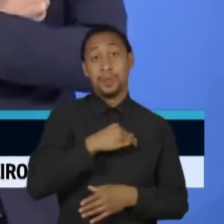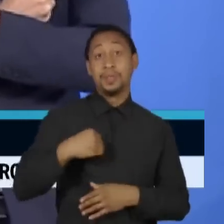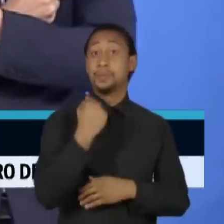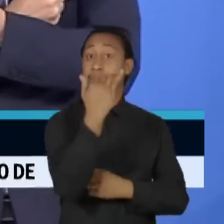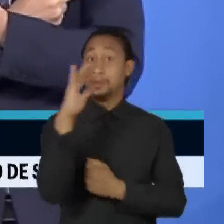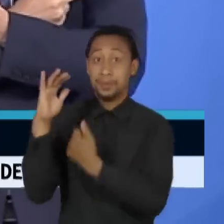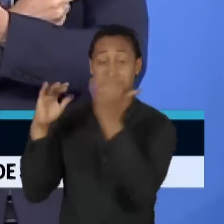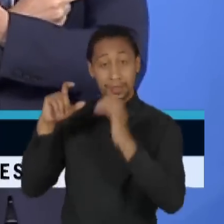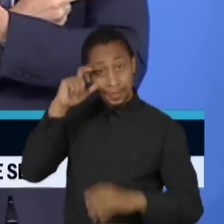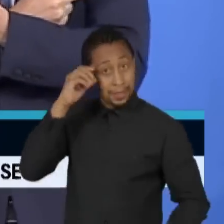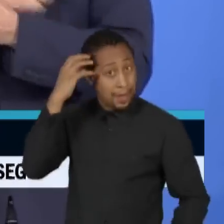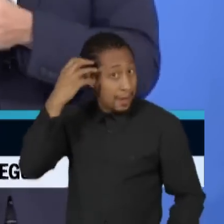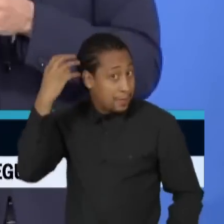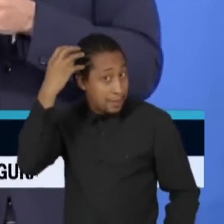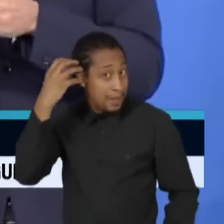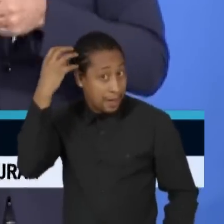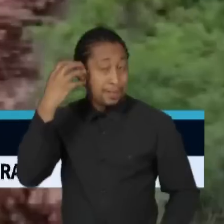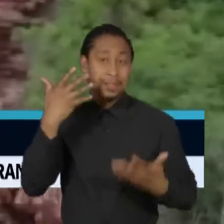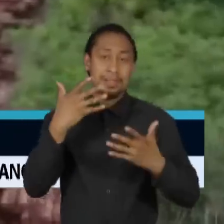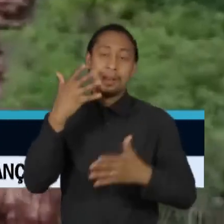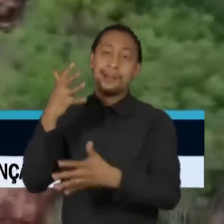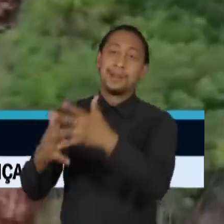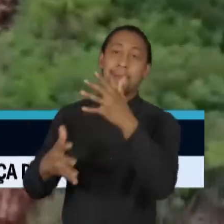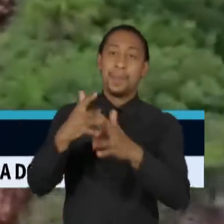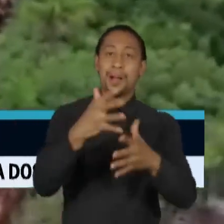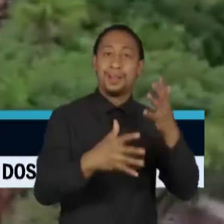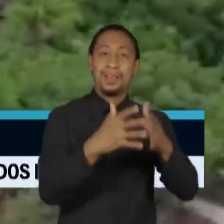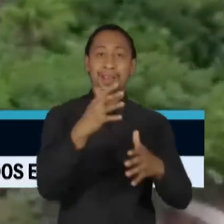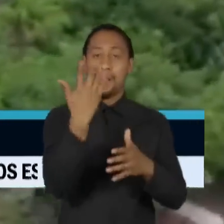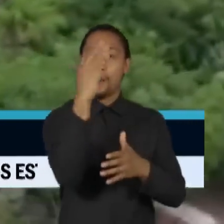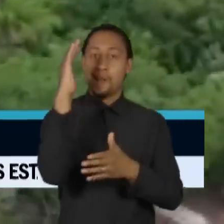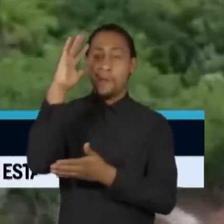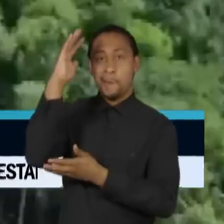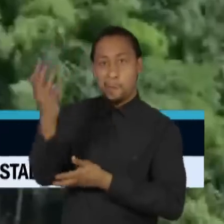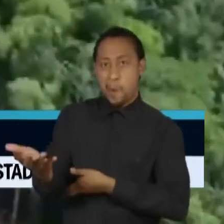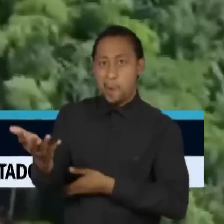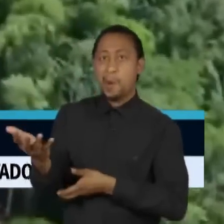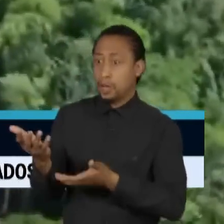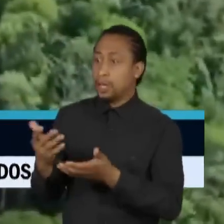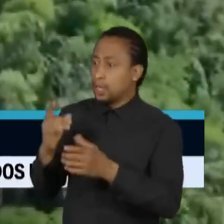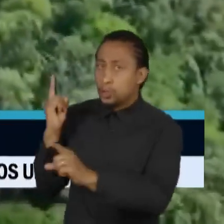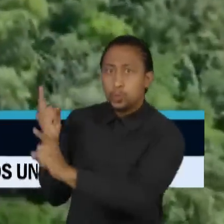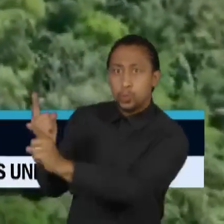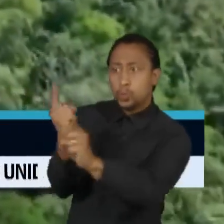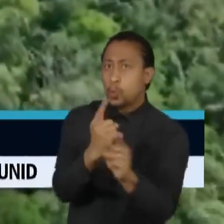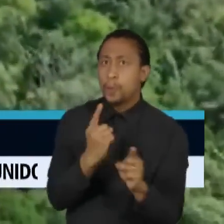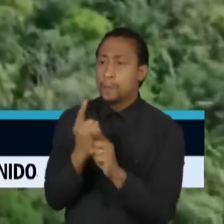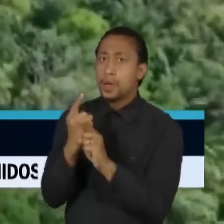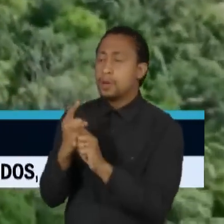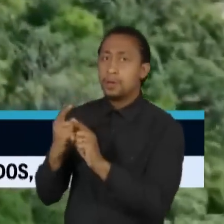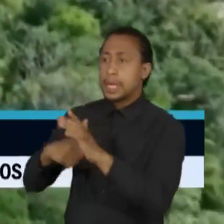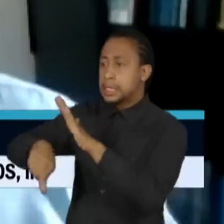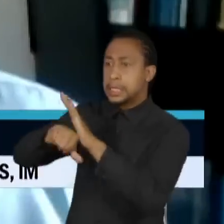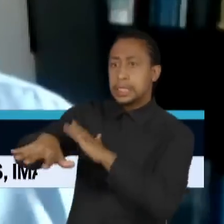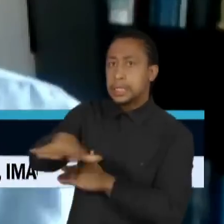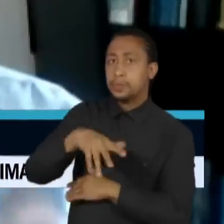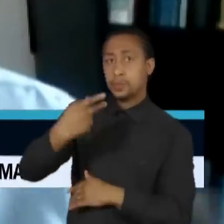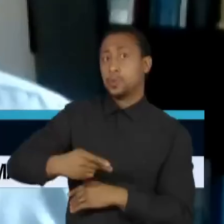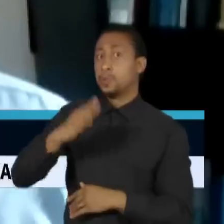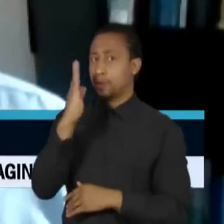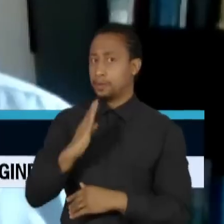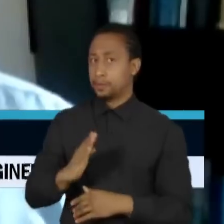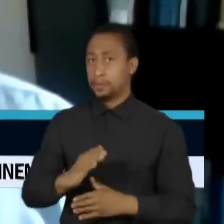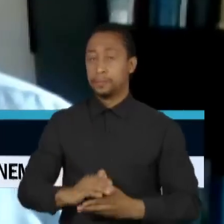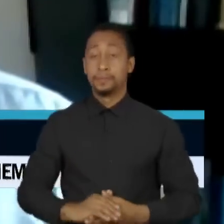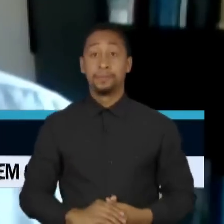Salles, de tentar obstruir a operação que apreendeu a maior quantidade de madeira nativa da história do país. Nós